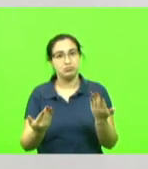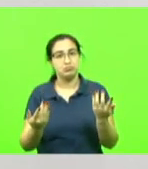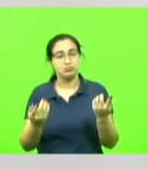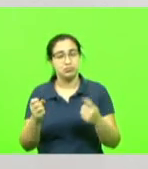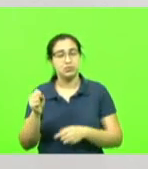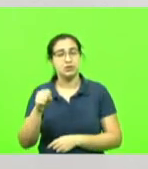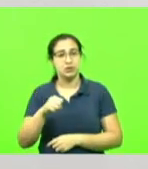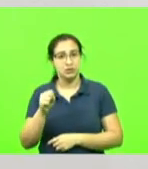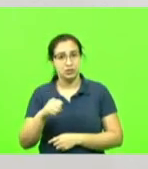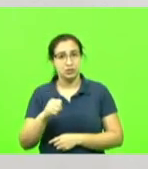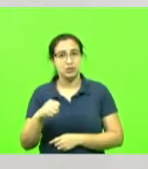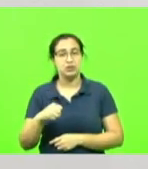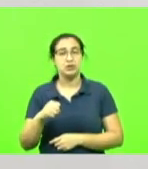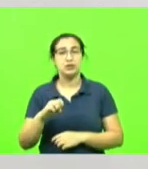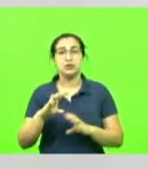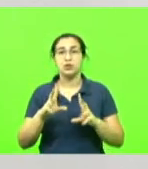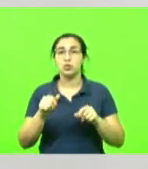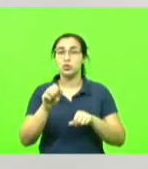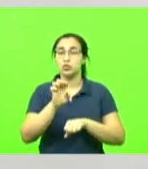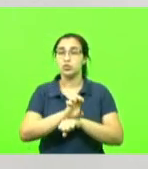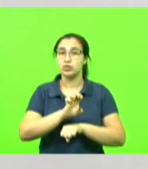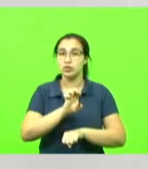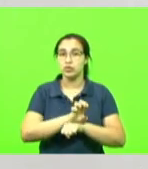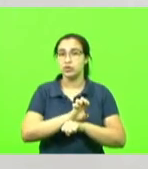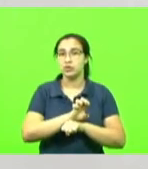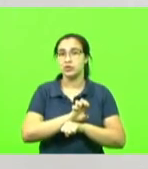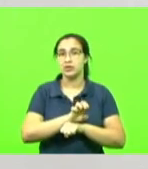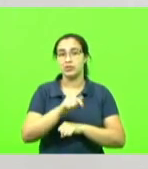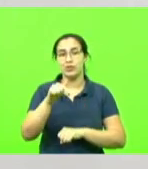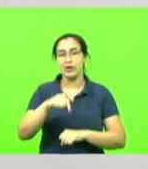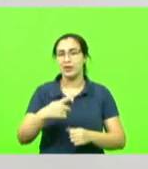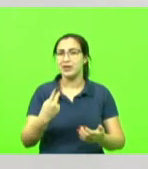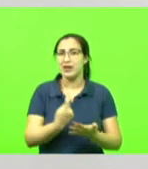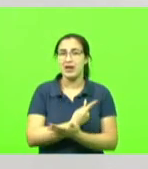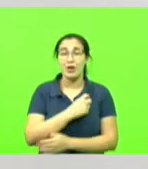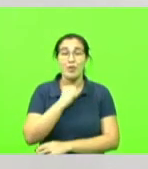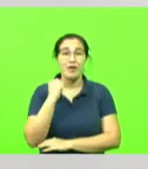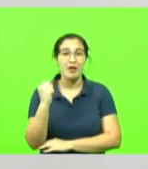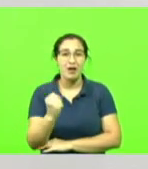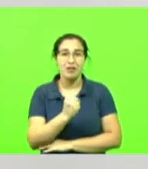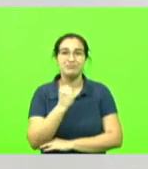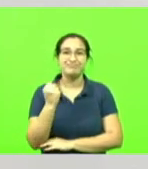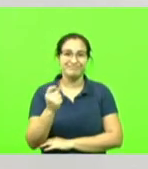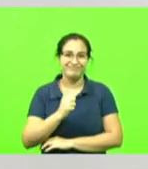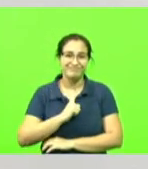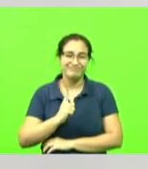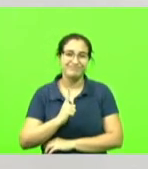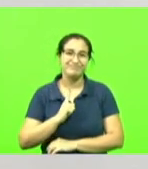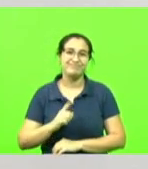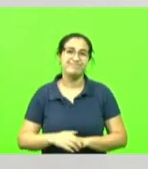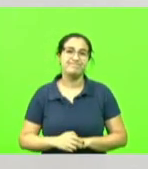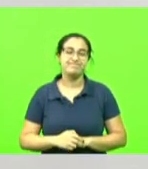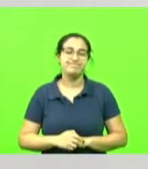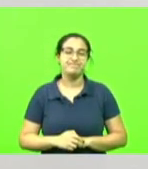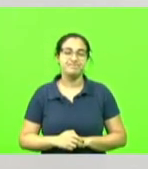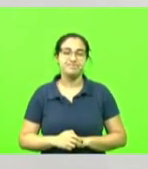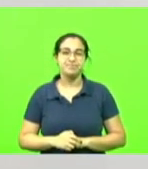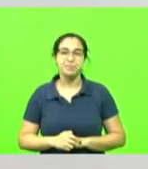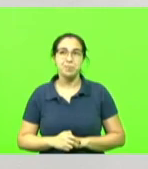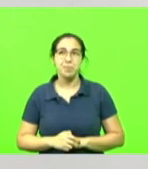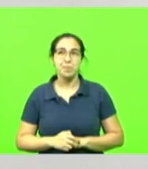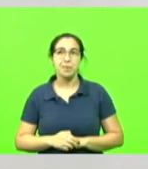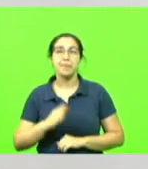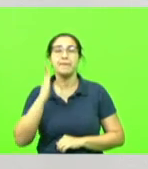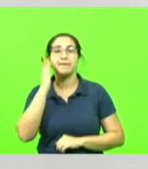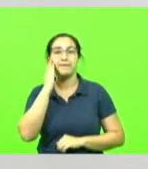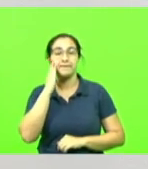expostos para o Estado todo, porque nós estamos cometendo aqui um erro gravíssimo. sei muito bem que esse